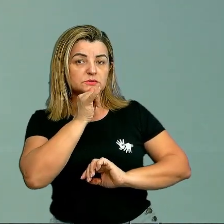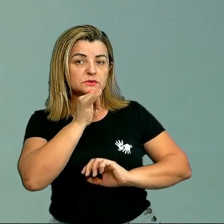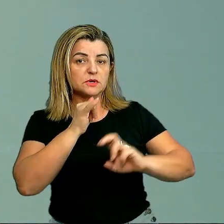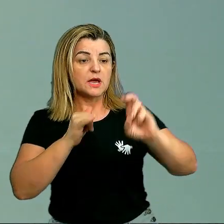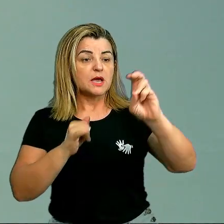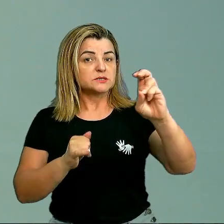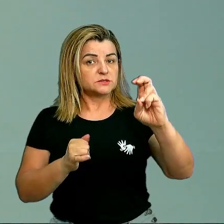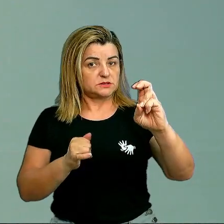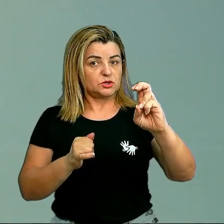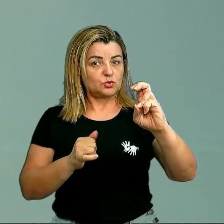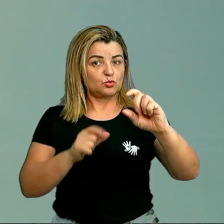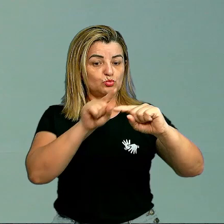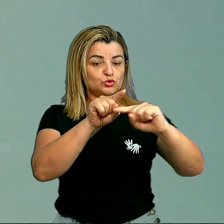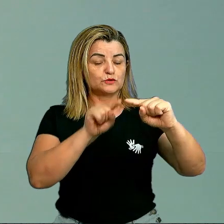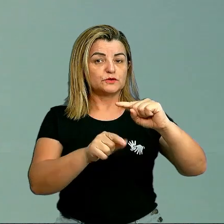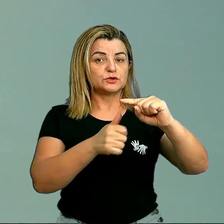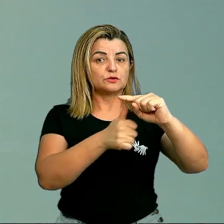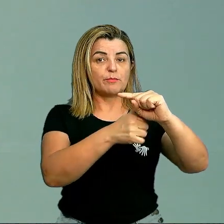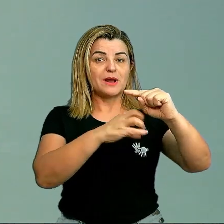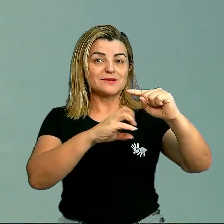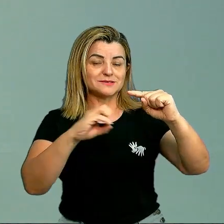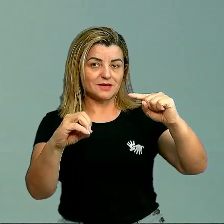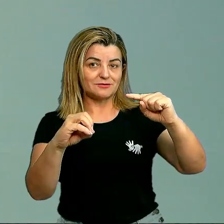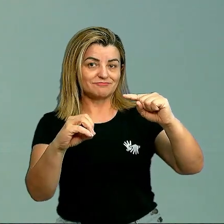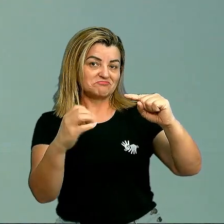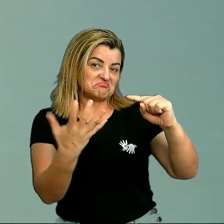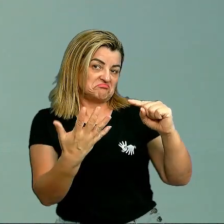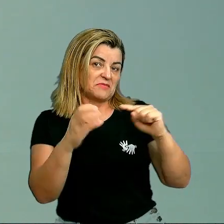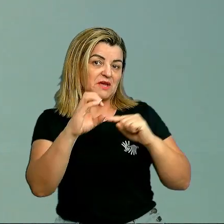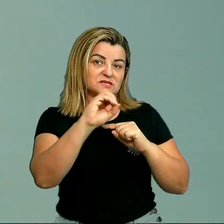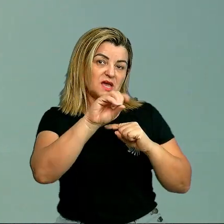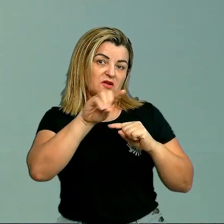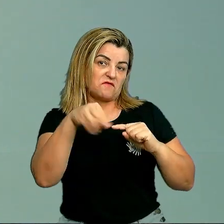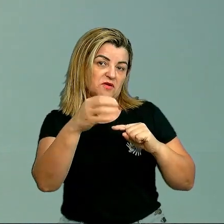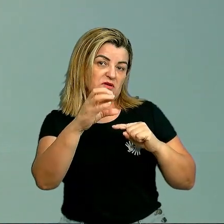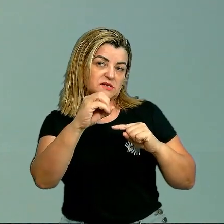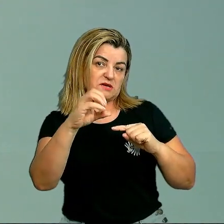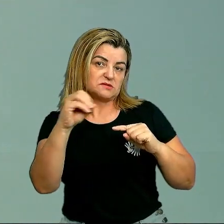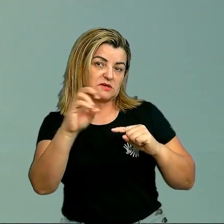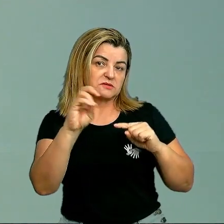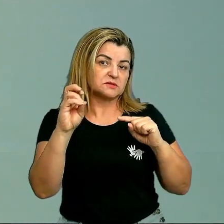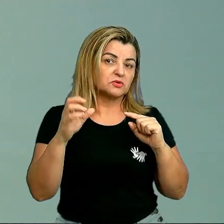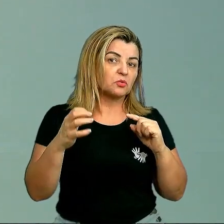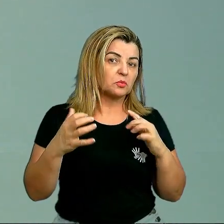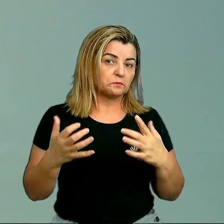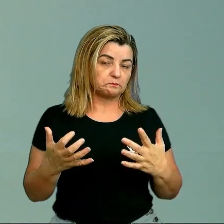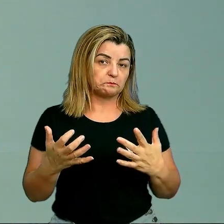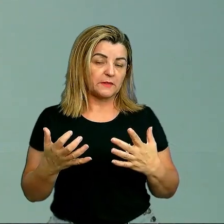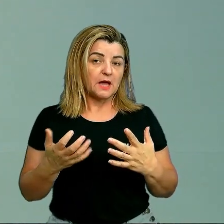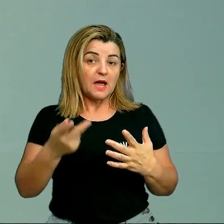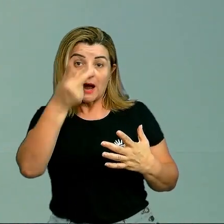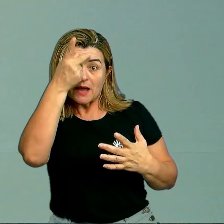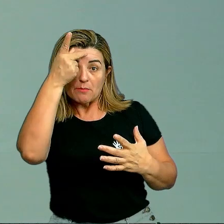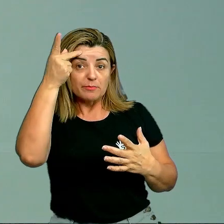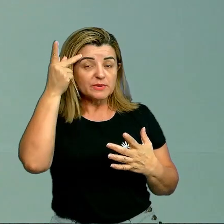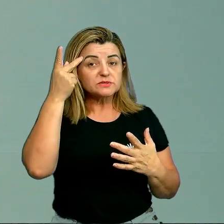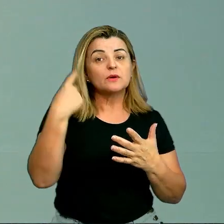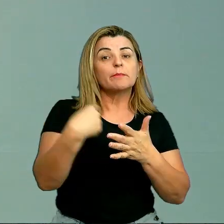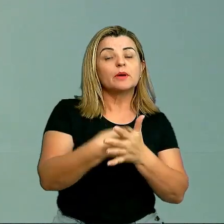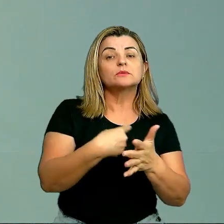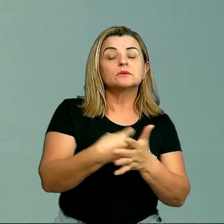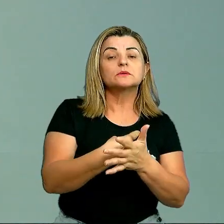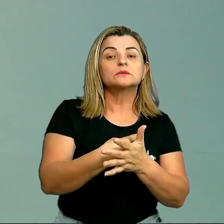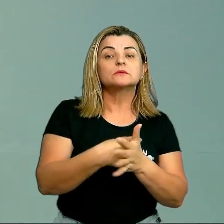5 dividido para 100, né? Vai dar 0,005. E aí a pessoa vai perguntar, não, mas